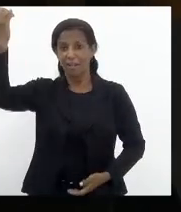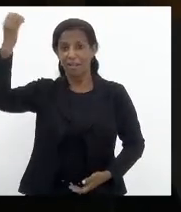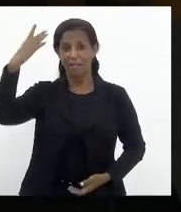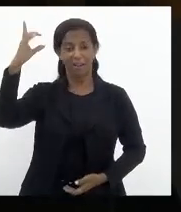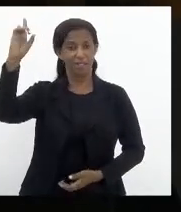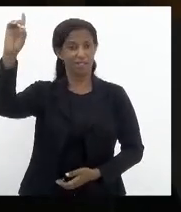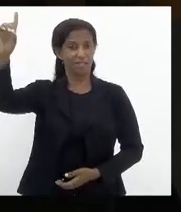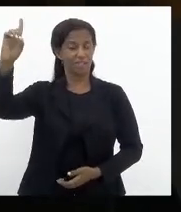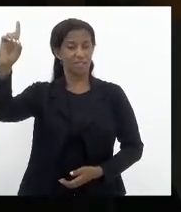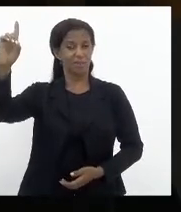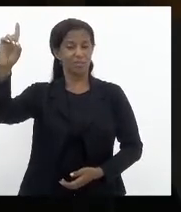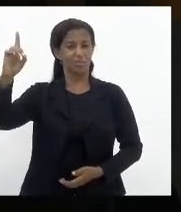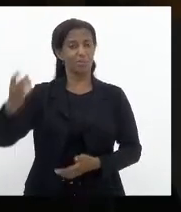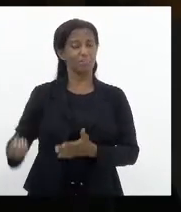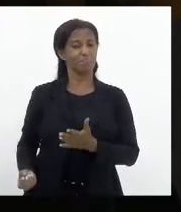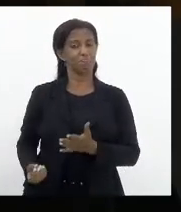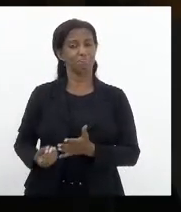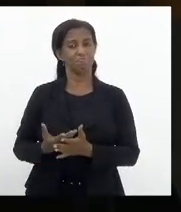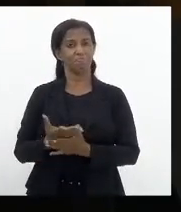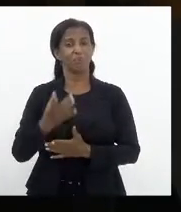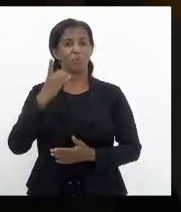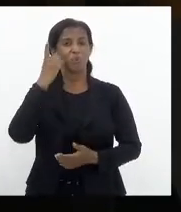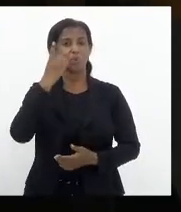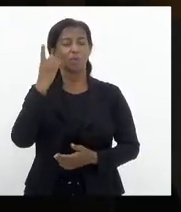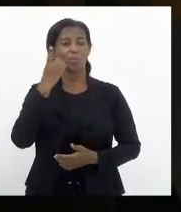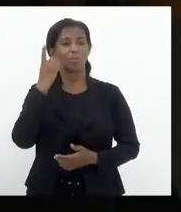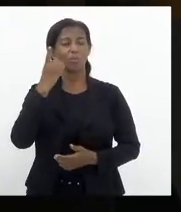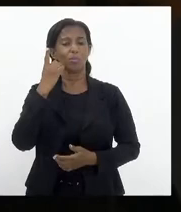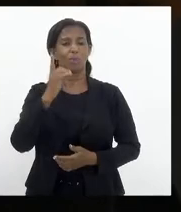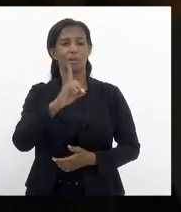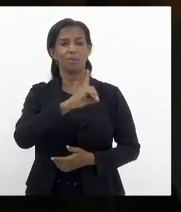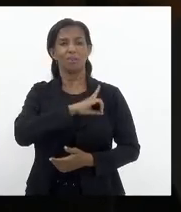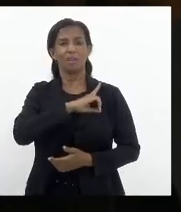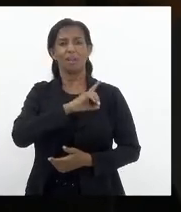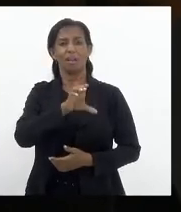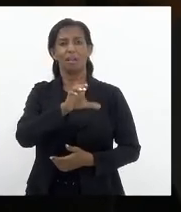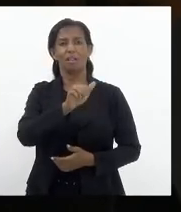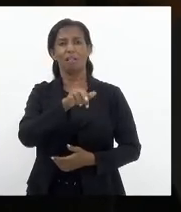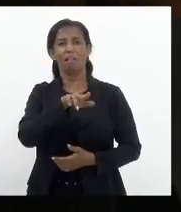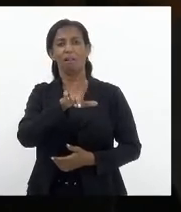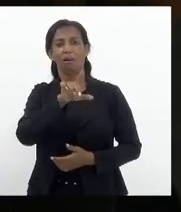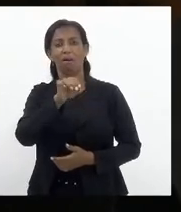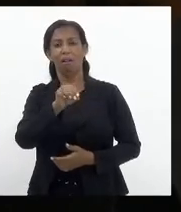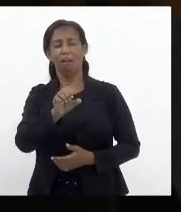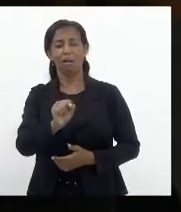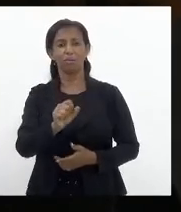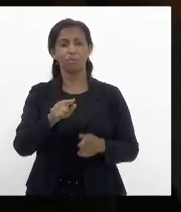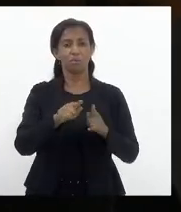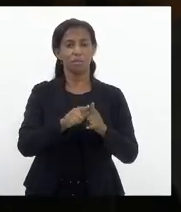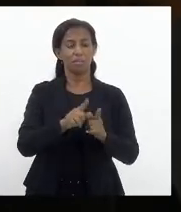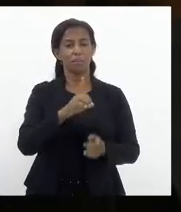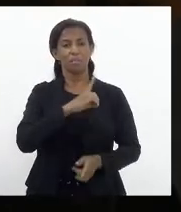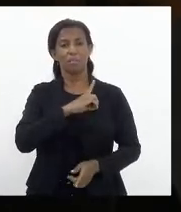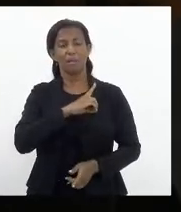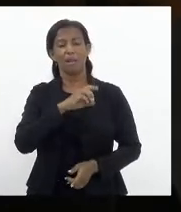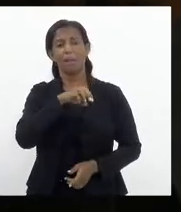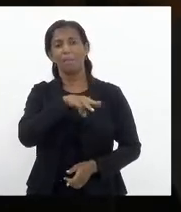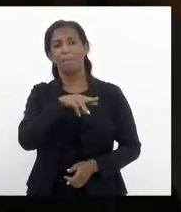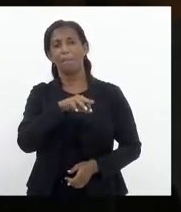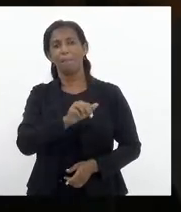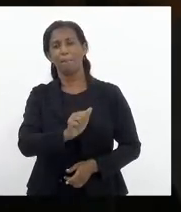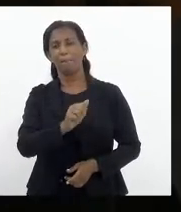e pela iniciativa do deputado estadual, delegado Carlos Augusto, do deputado estadual, delegada Marta Rocha,